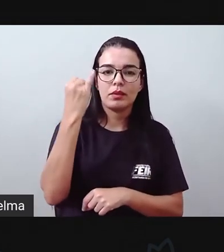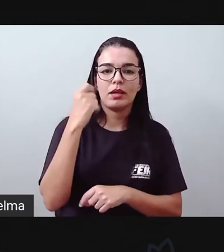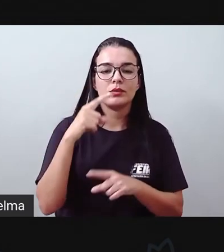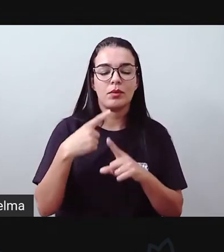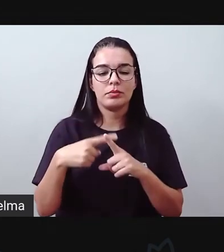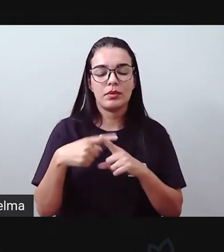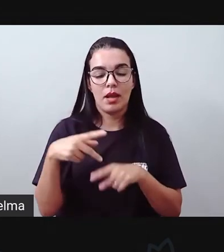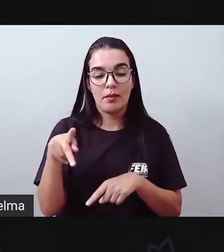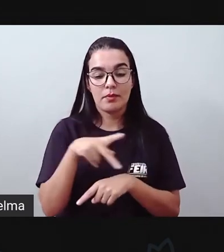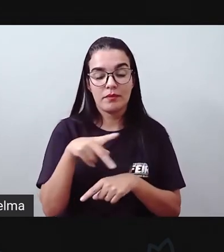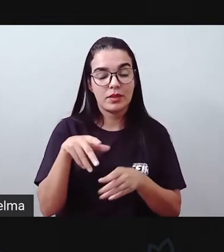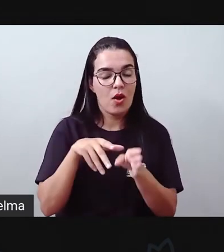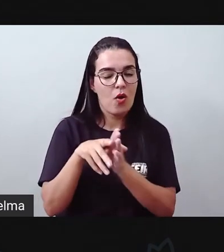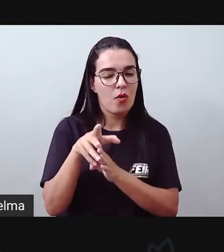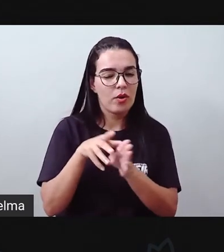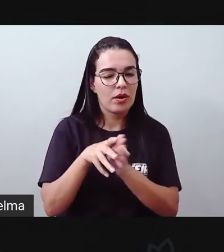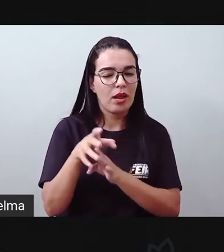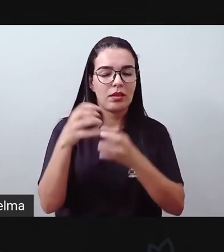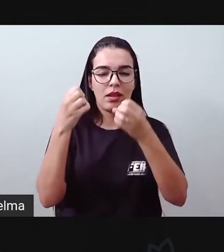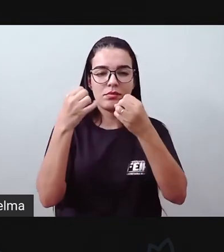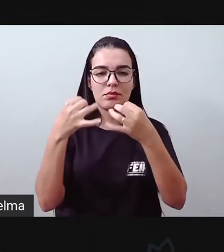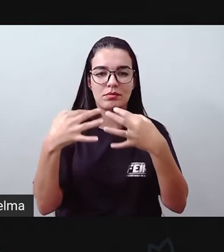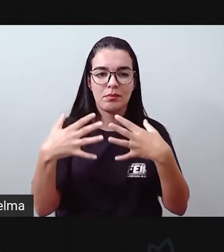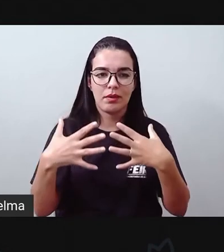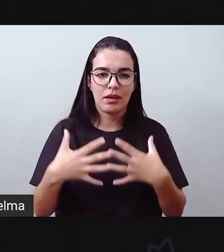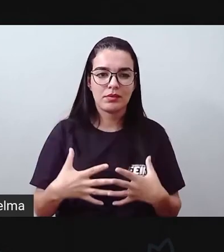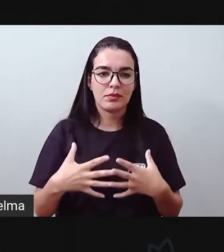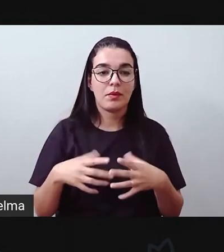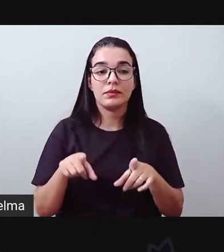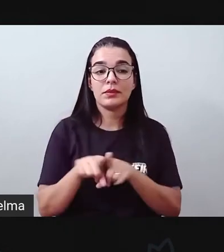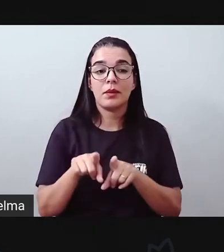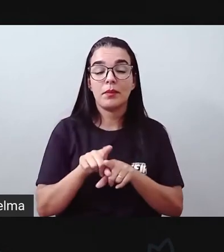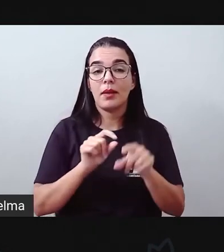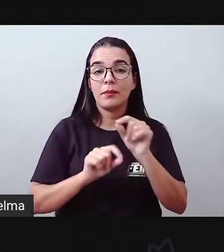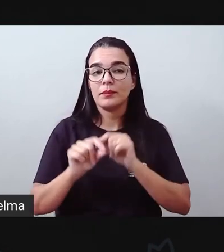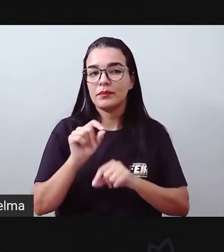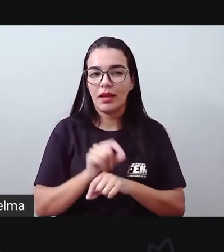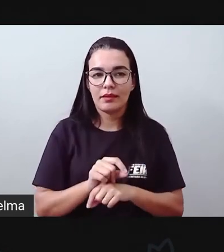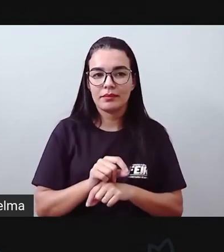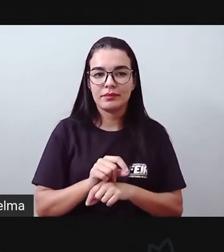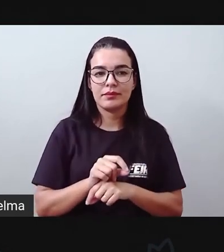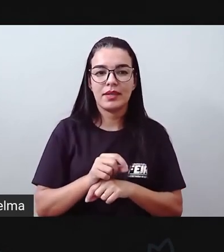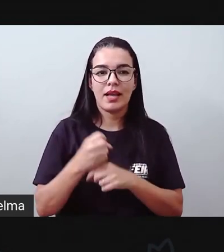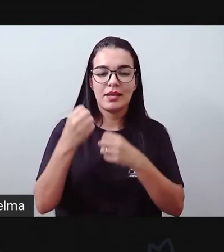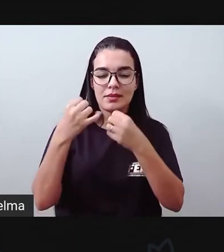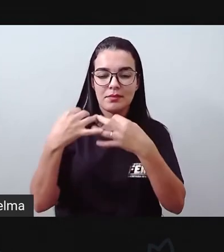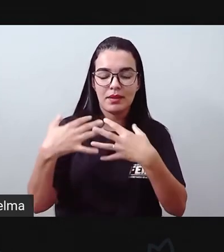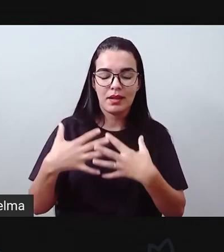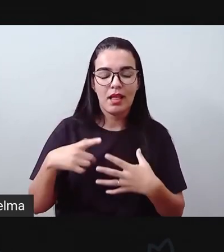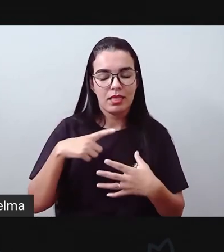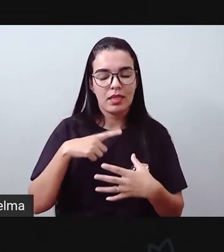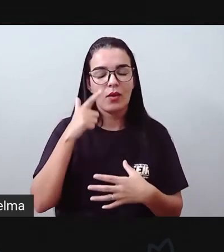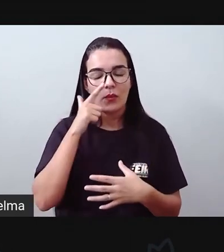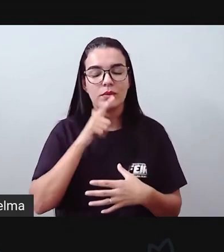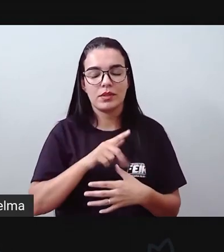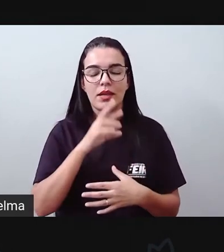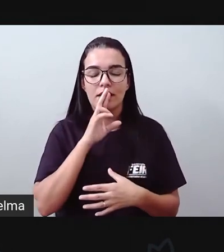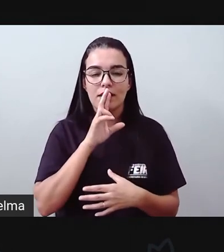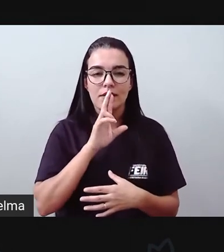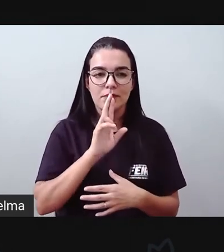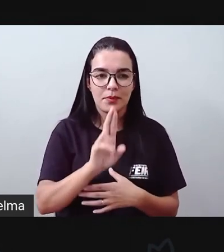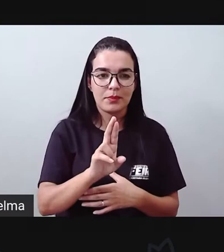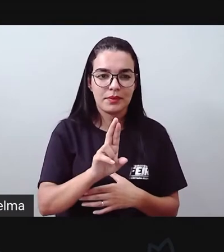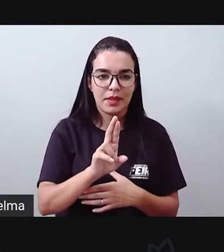orientações, explicações, e através destas orientações e explicações você vai conseguir responder